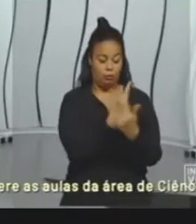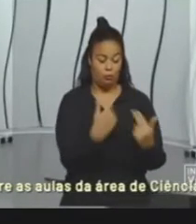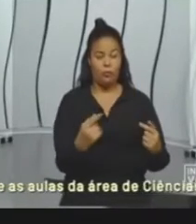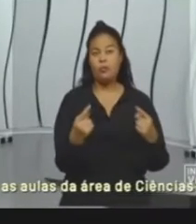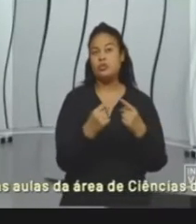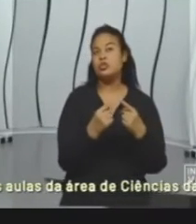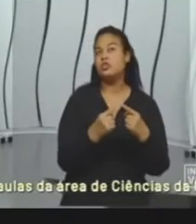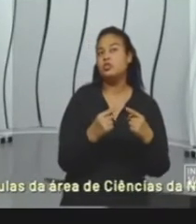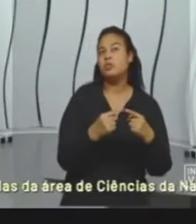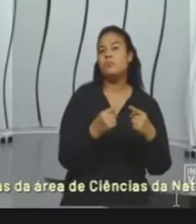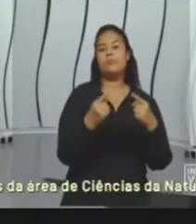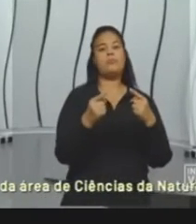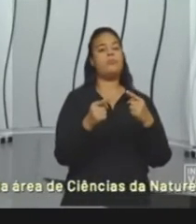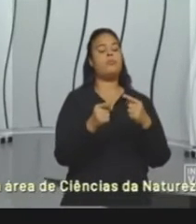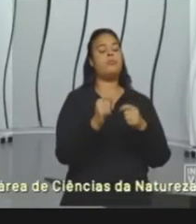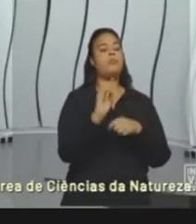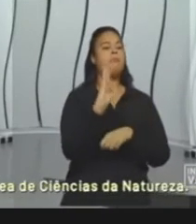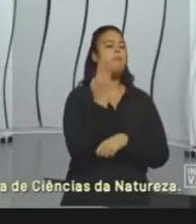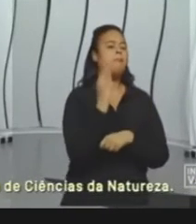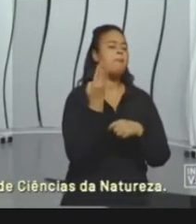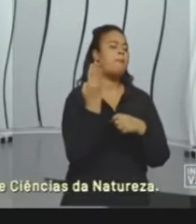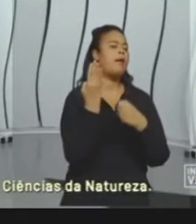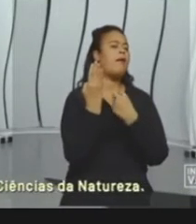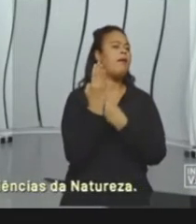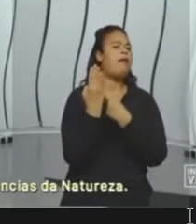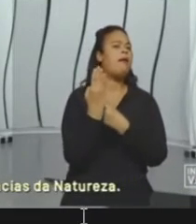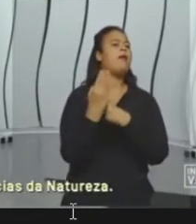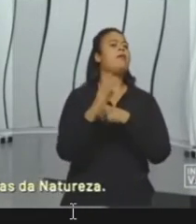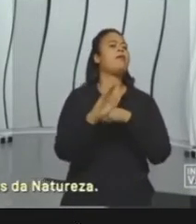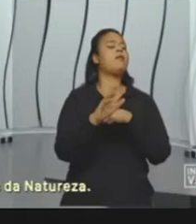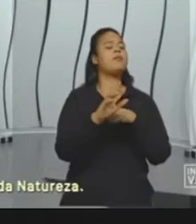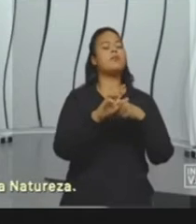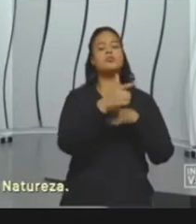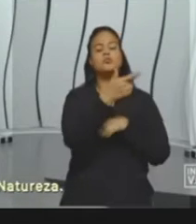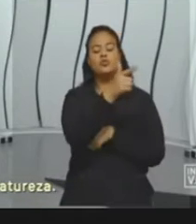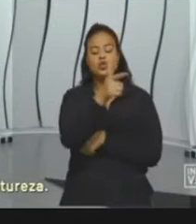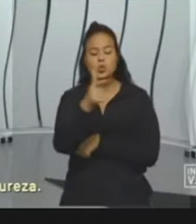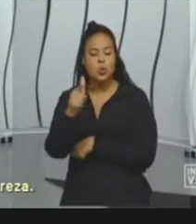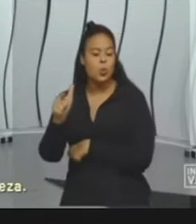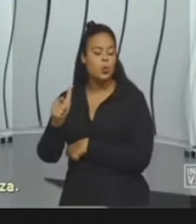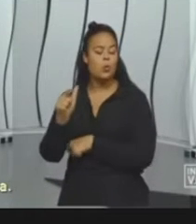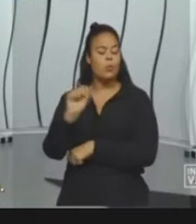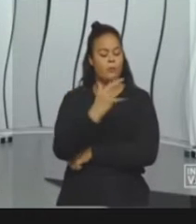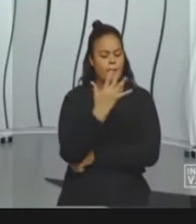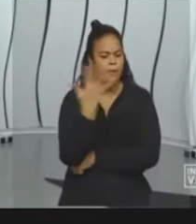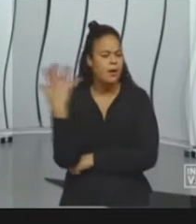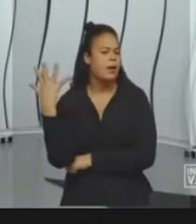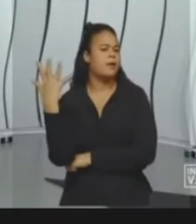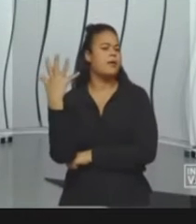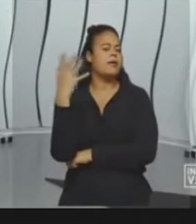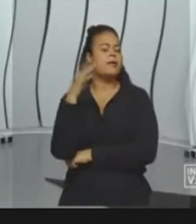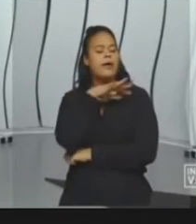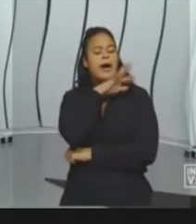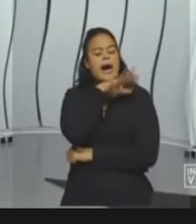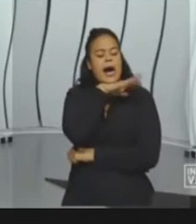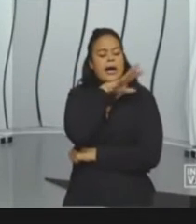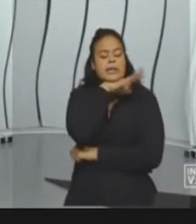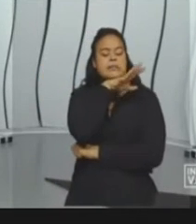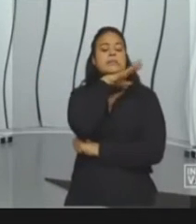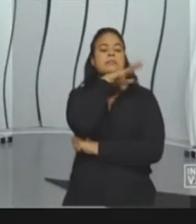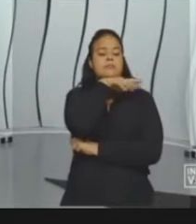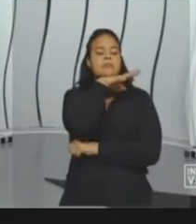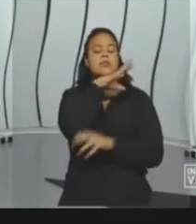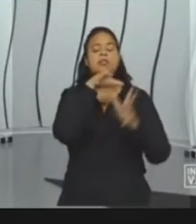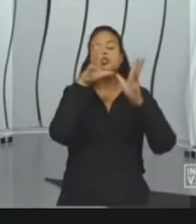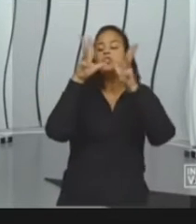de pedaços de madeira, estou falando de restos de seres vivos, seja plantas ou sejam animais. Mas, em